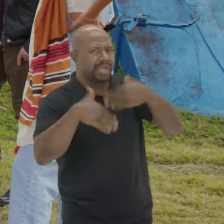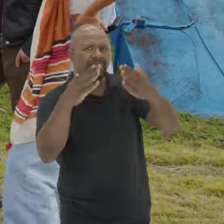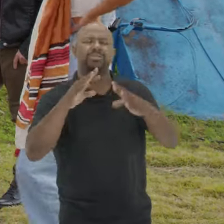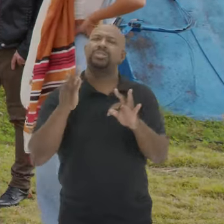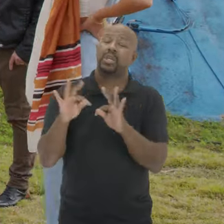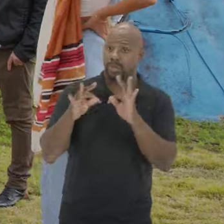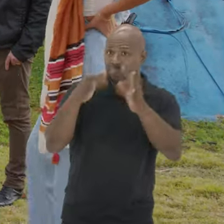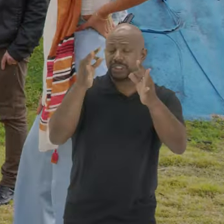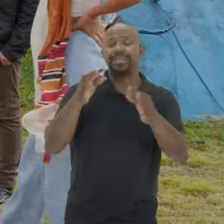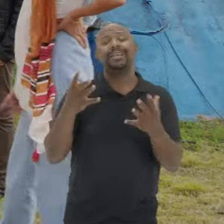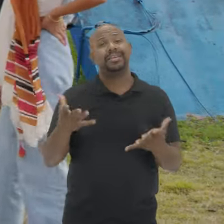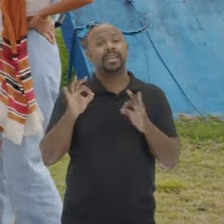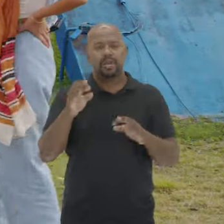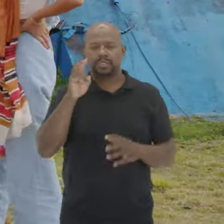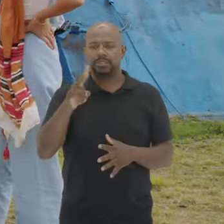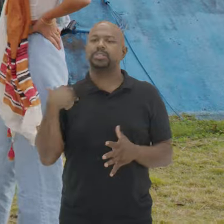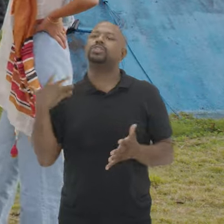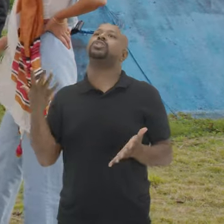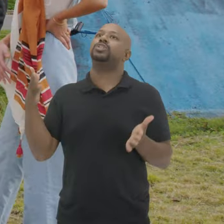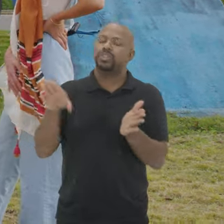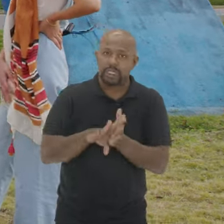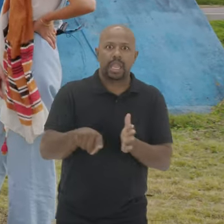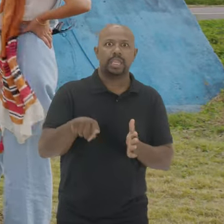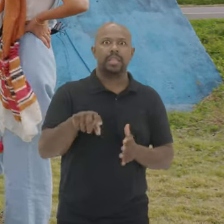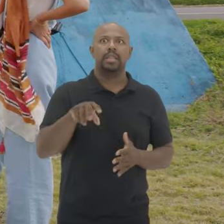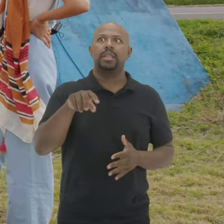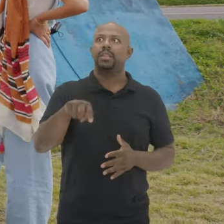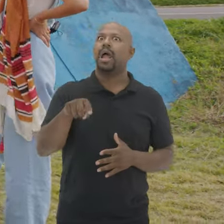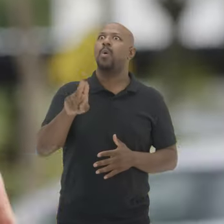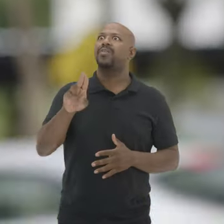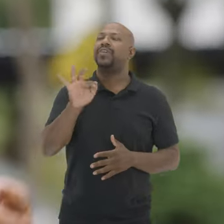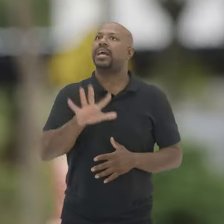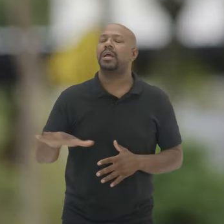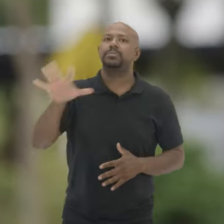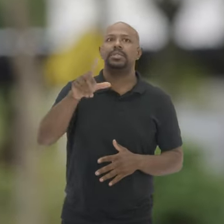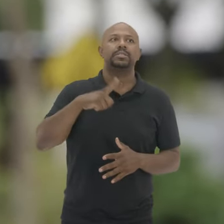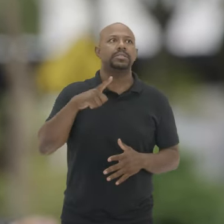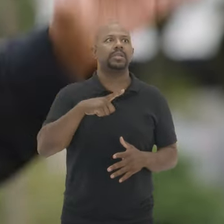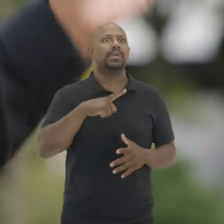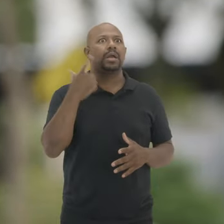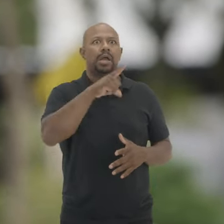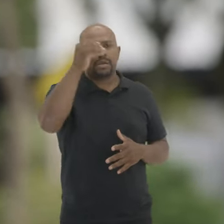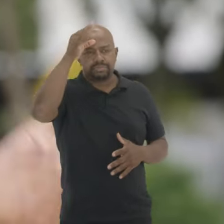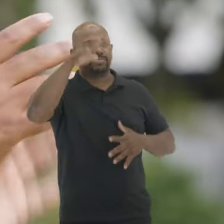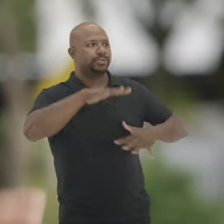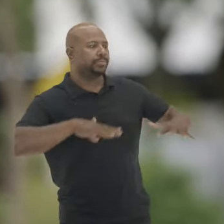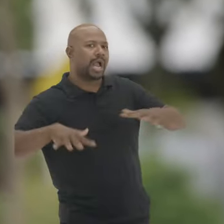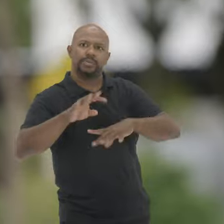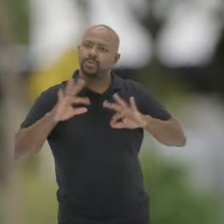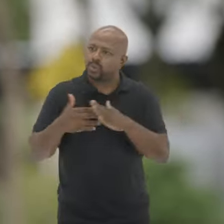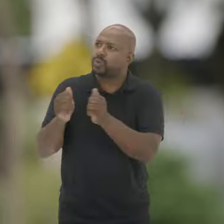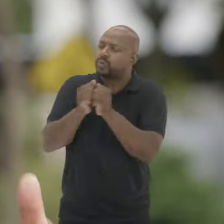De desenvolvimento De tecnologia E que quando a gente Chega aqui Há uma identidade Construída Por esse arco Por esse